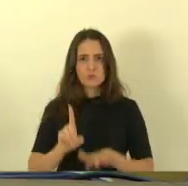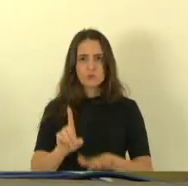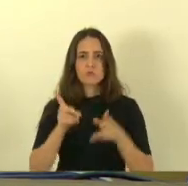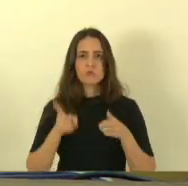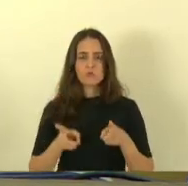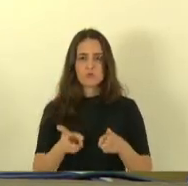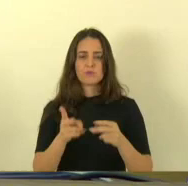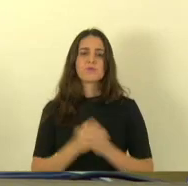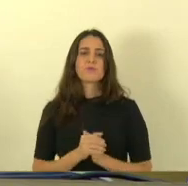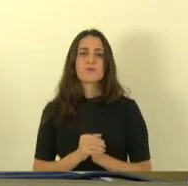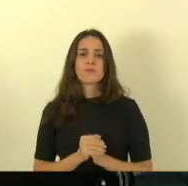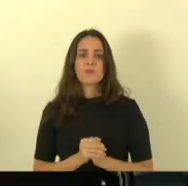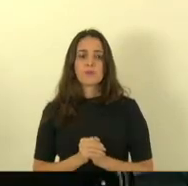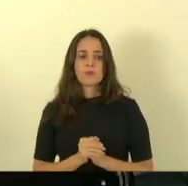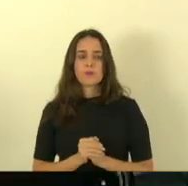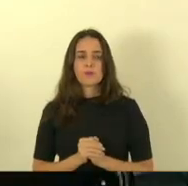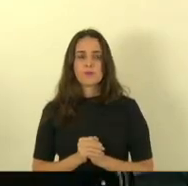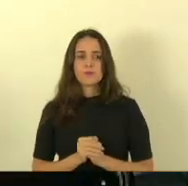abençoando